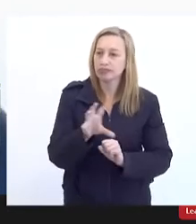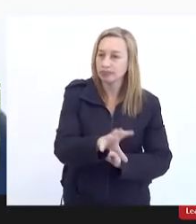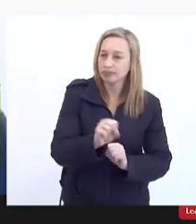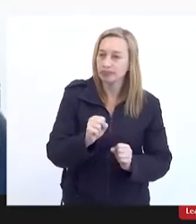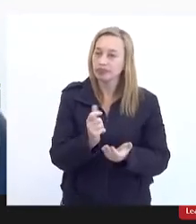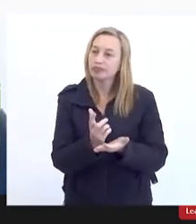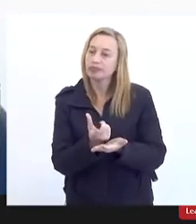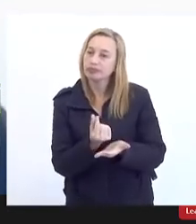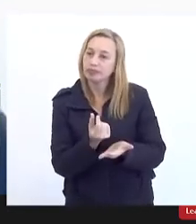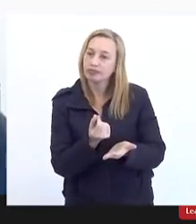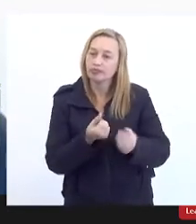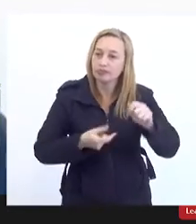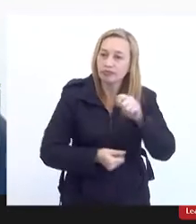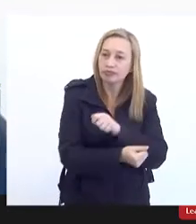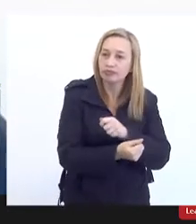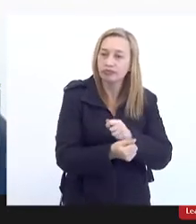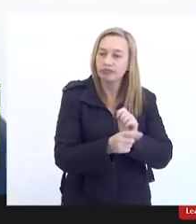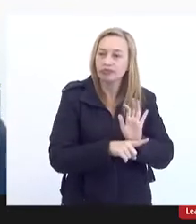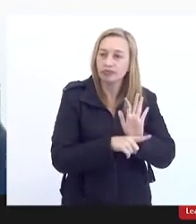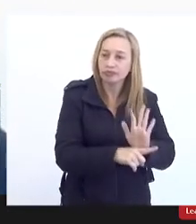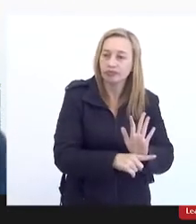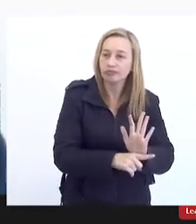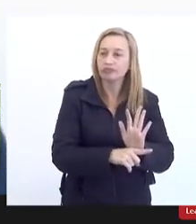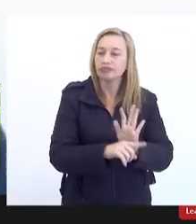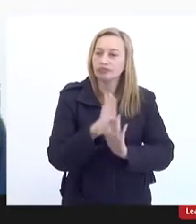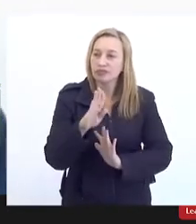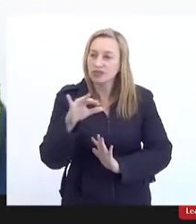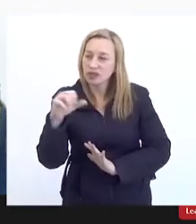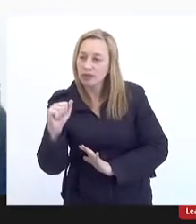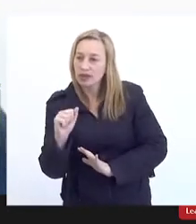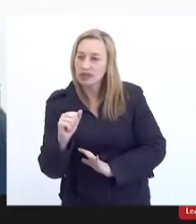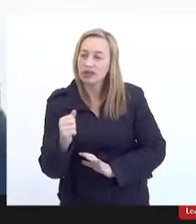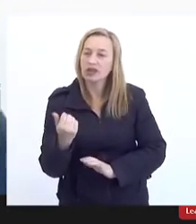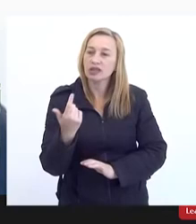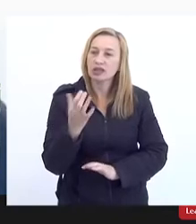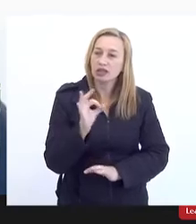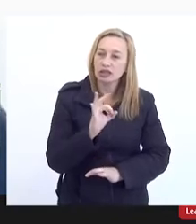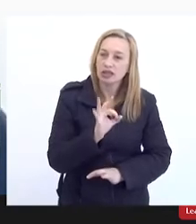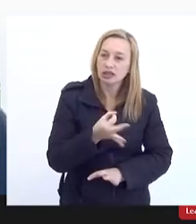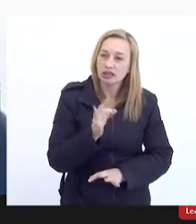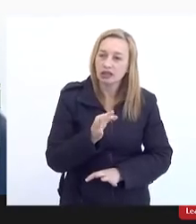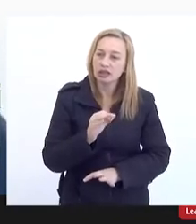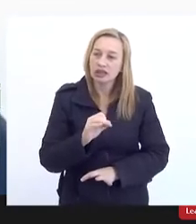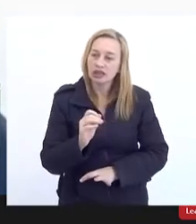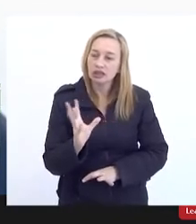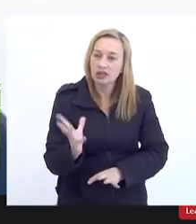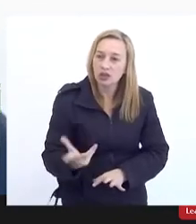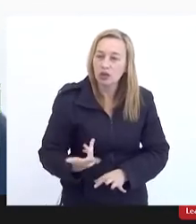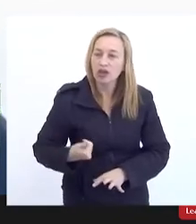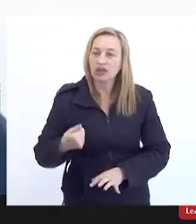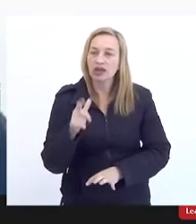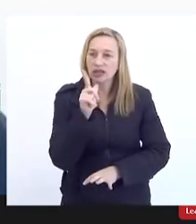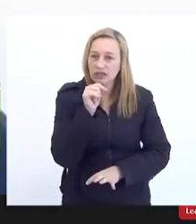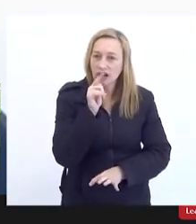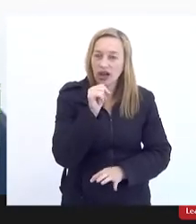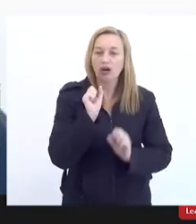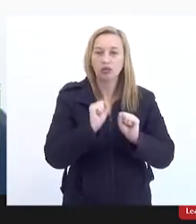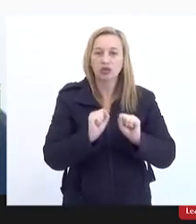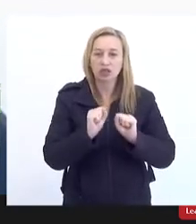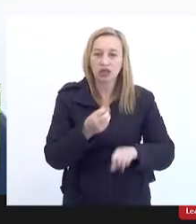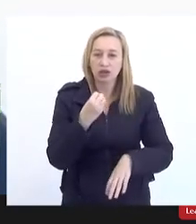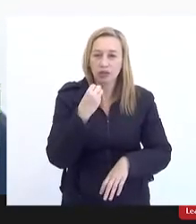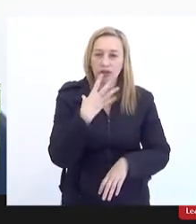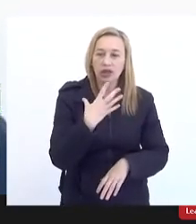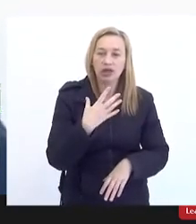investindo na recuperação ambiental dessas bacias para que a gente garantisse água aumentasse a produção de água isso poderia muito bem estar